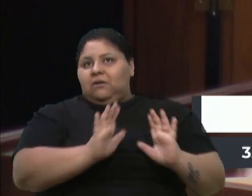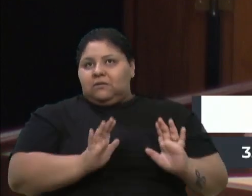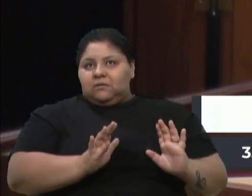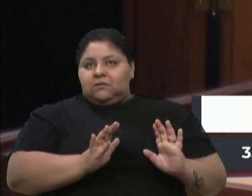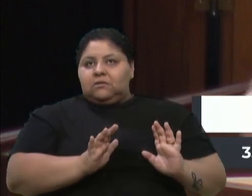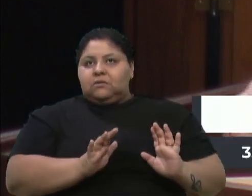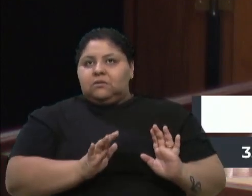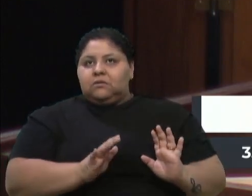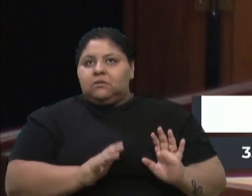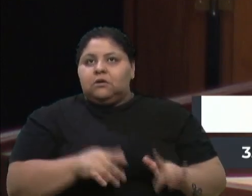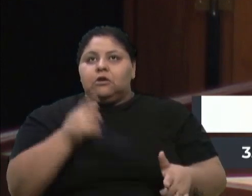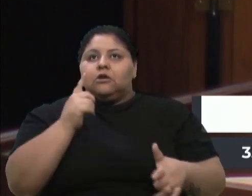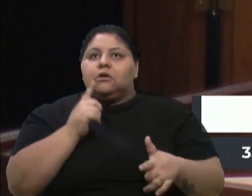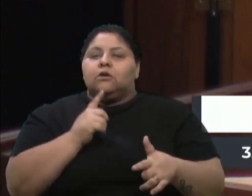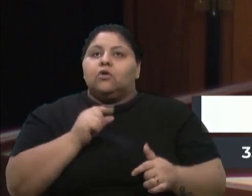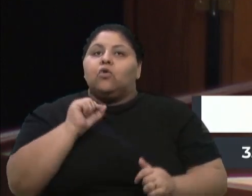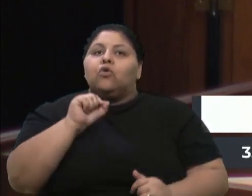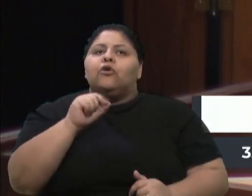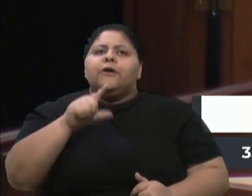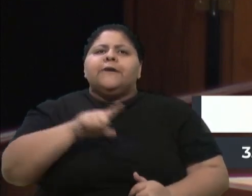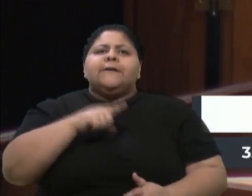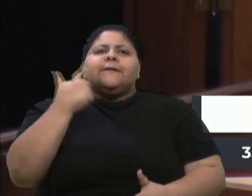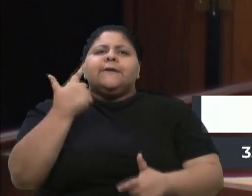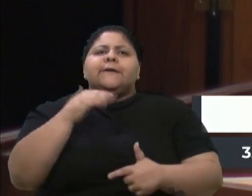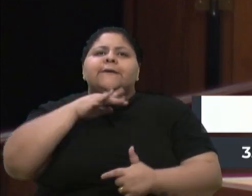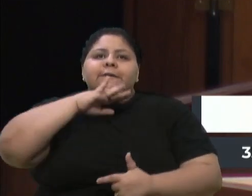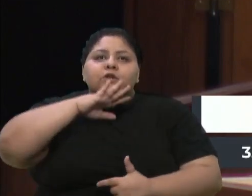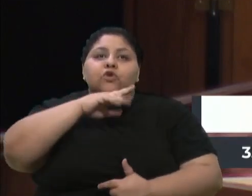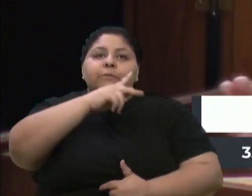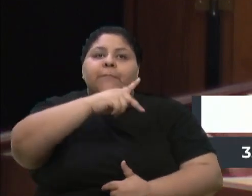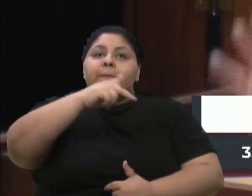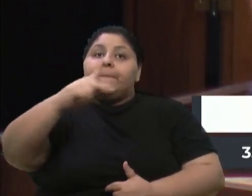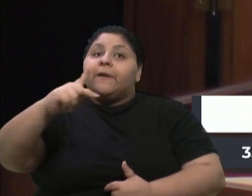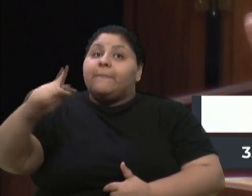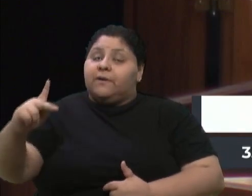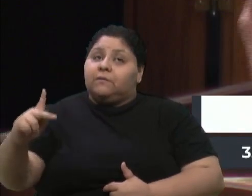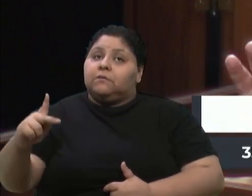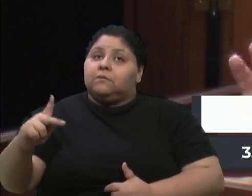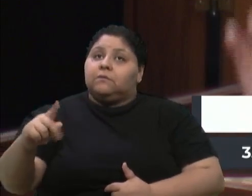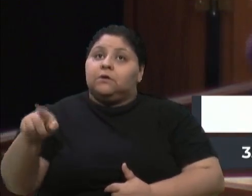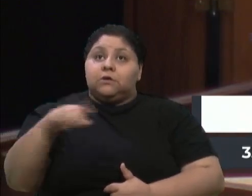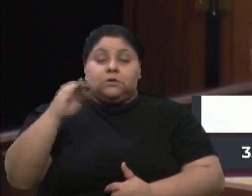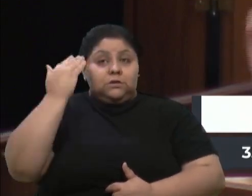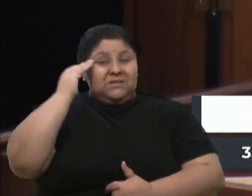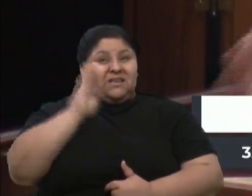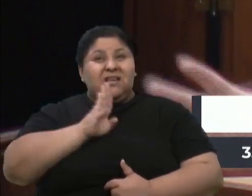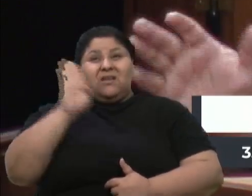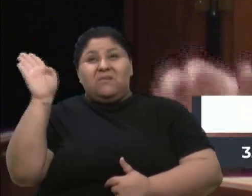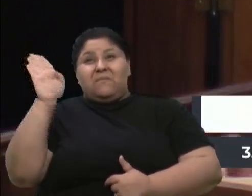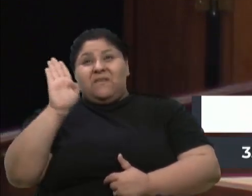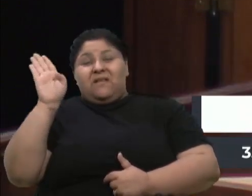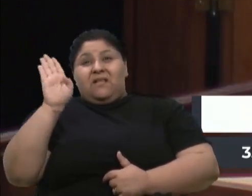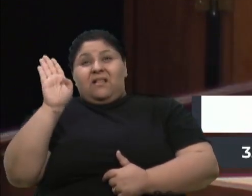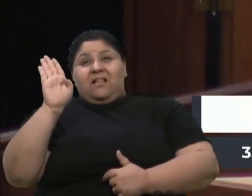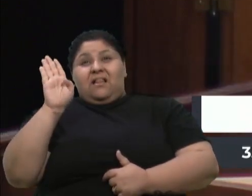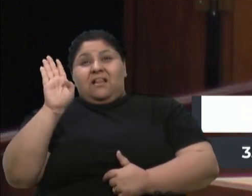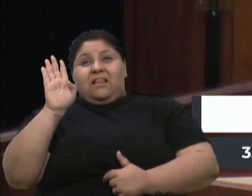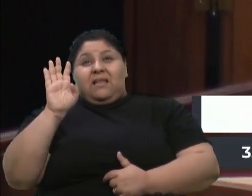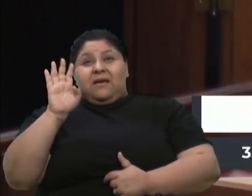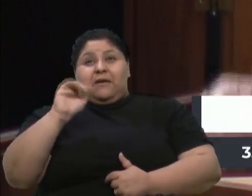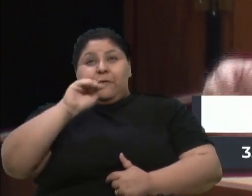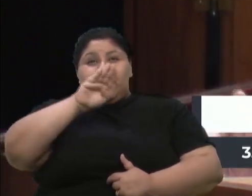O que que tem de ruim nas PPPs? E a onda a gente sabe que lá em Belo Horizonte se iniciou no governo do PT.